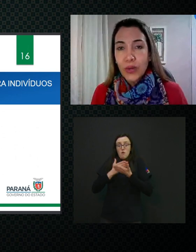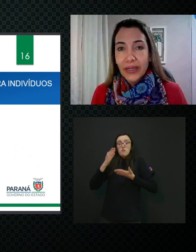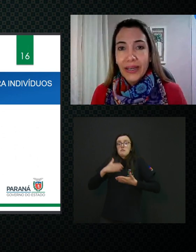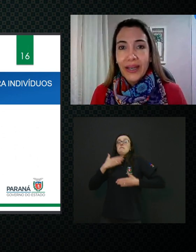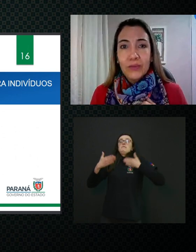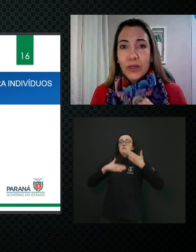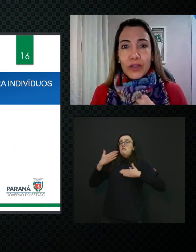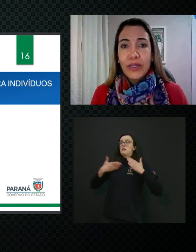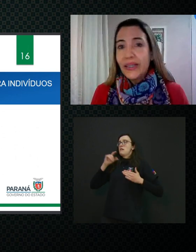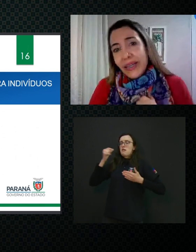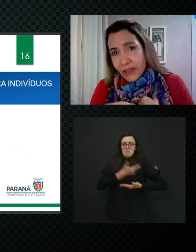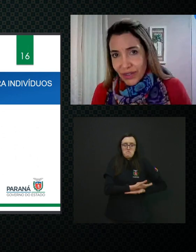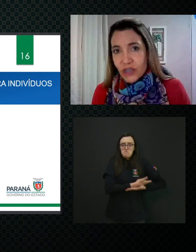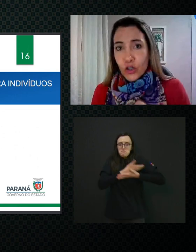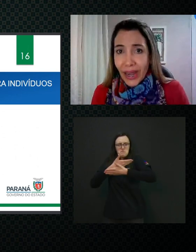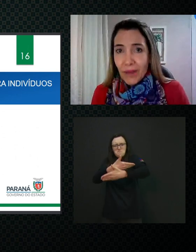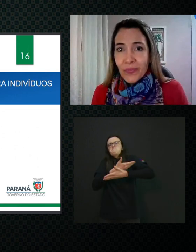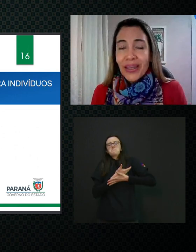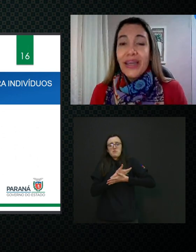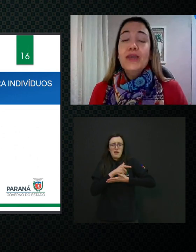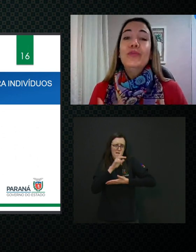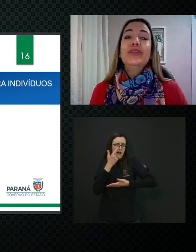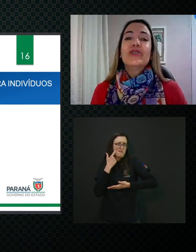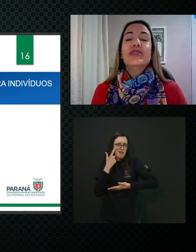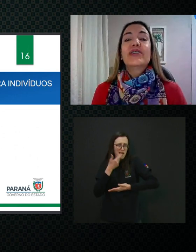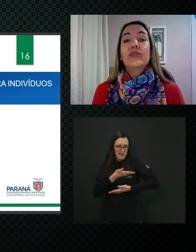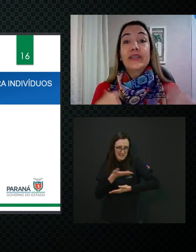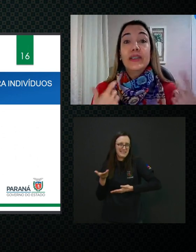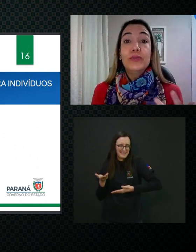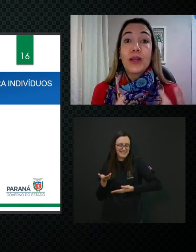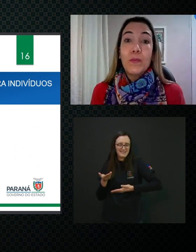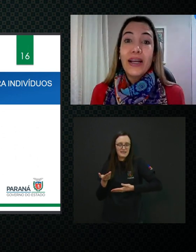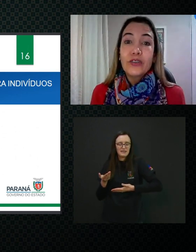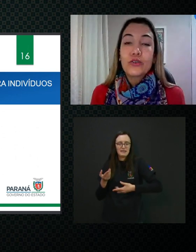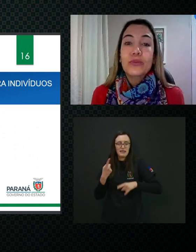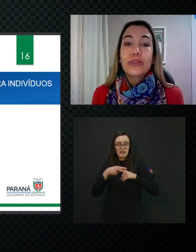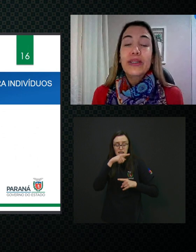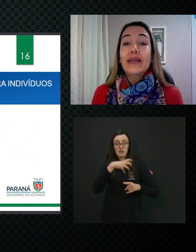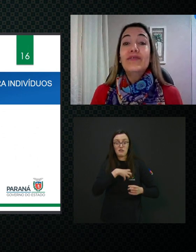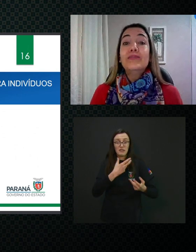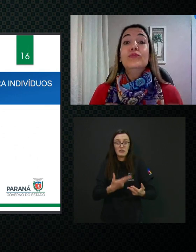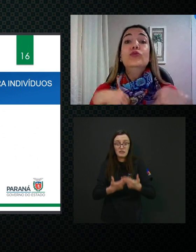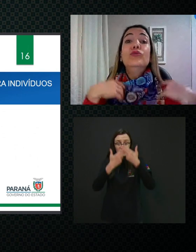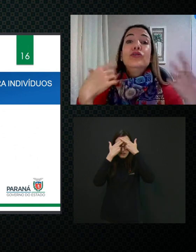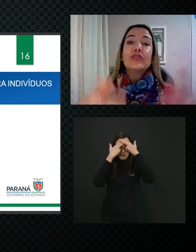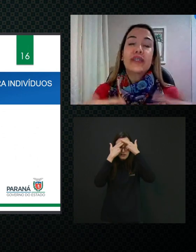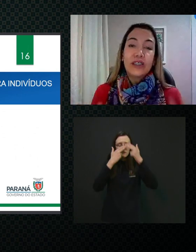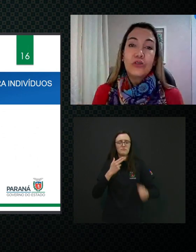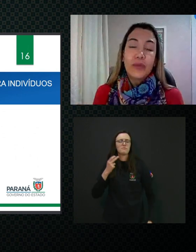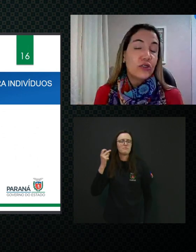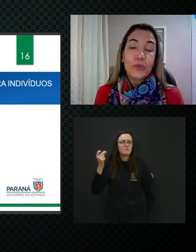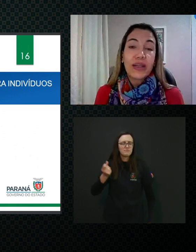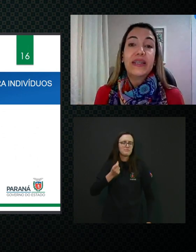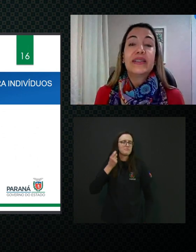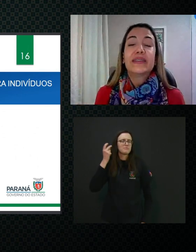assustado com aquilo ali. Ele vai chorar. e muitas vezes aquilo é tão traumático que leva muitos atendimentos para a criança